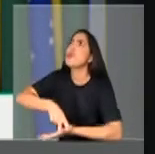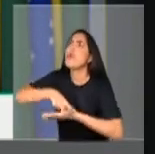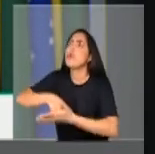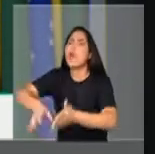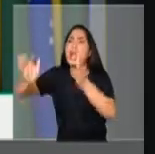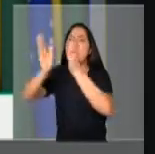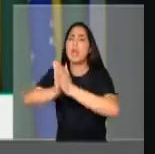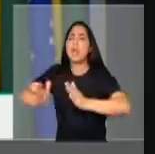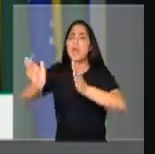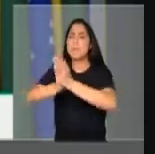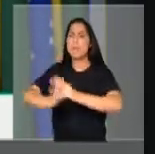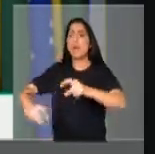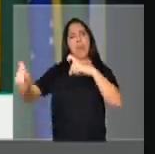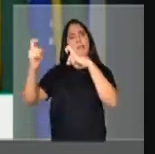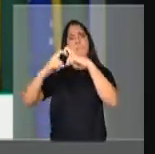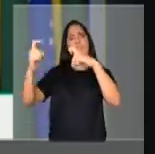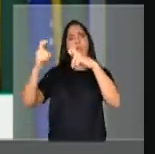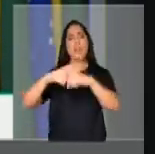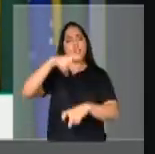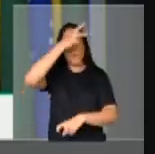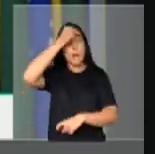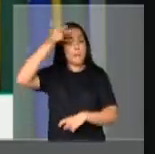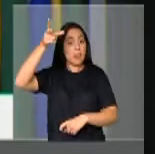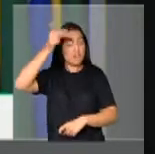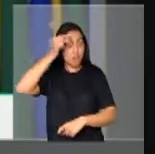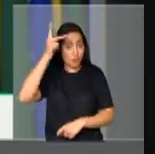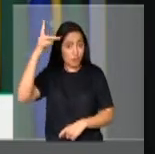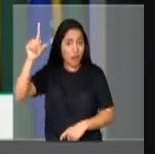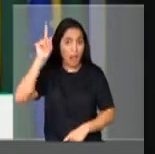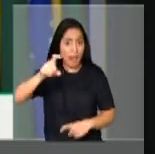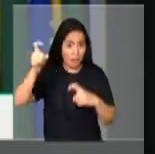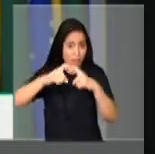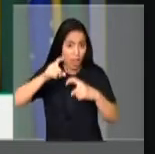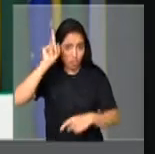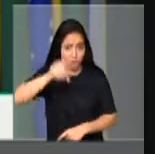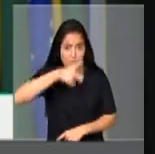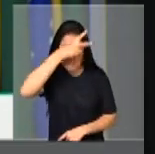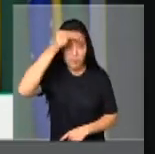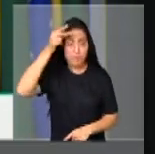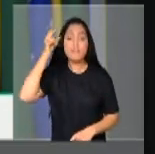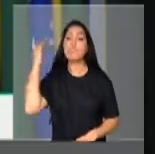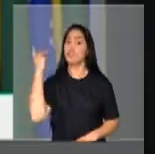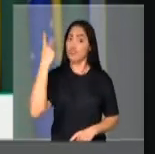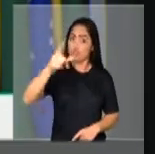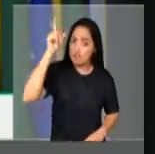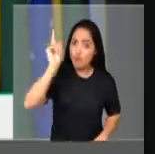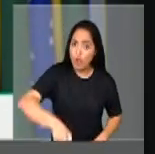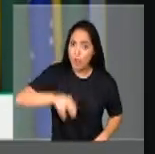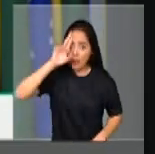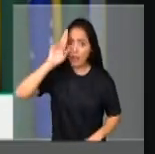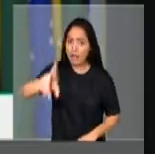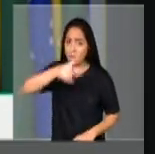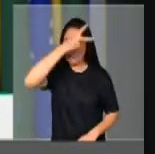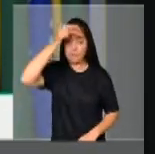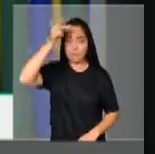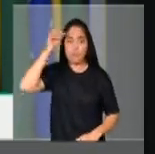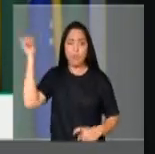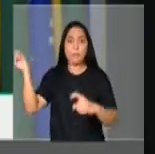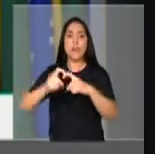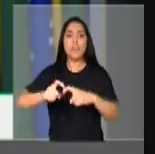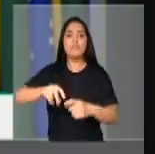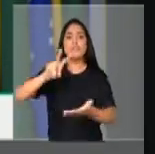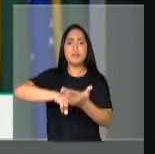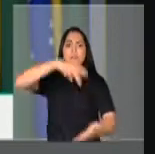atendido. E o prefeito que é médico, né senhor prefeito, o senhor é médico. Se o senhor cair duro,